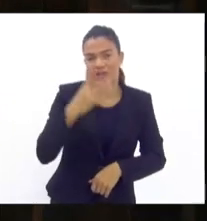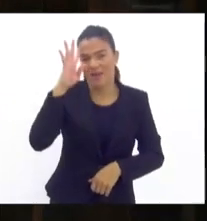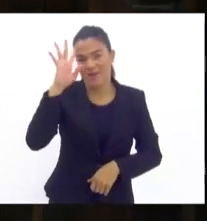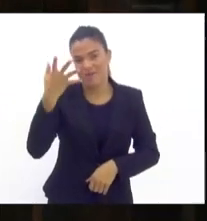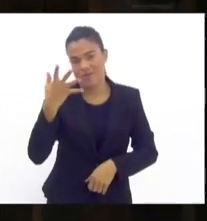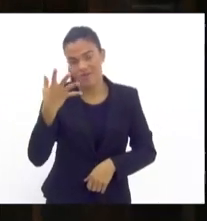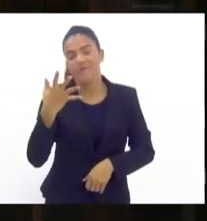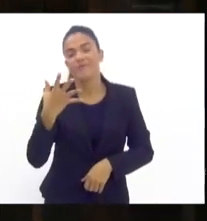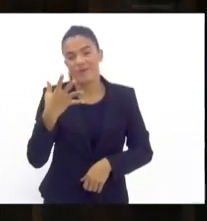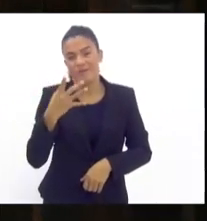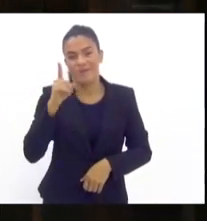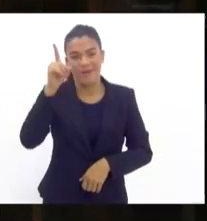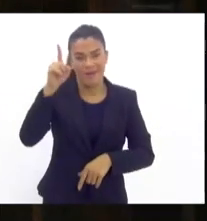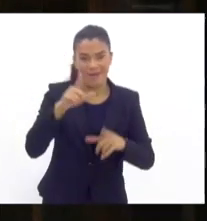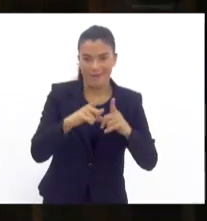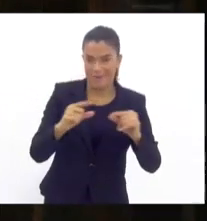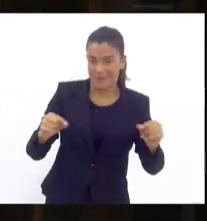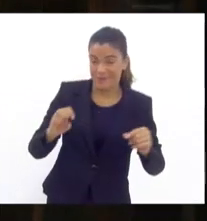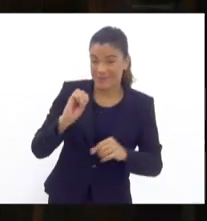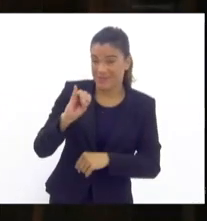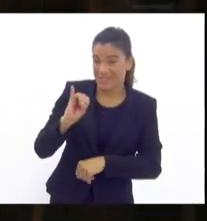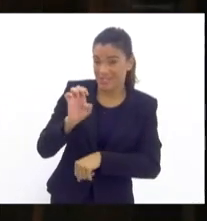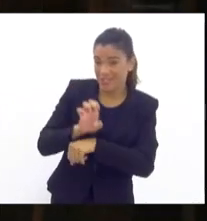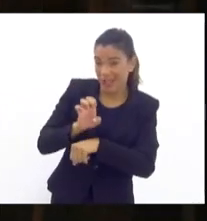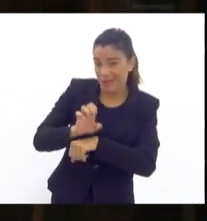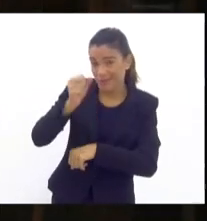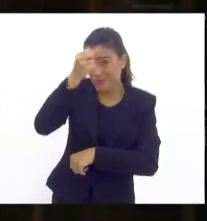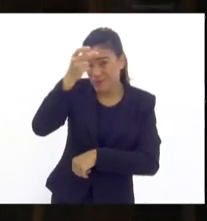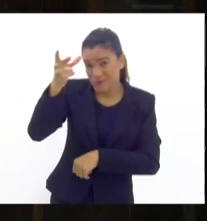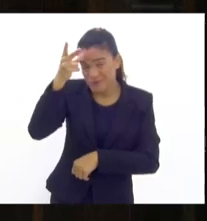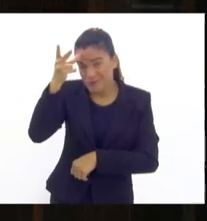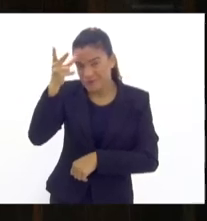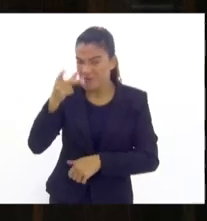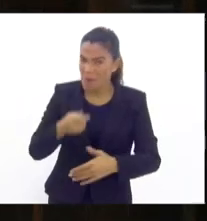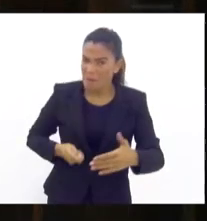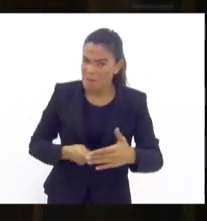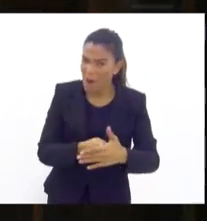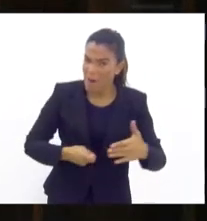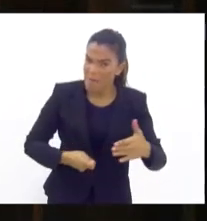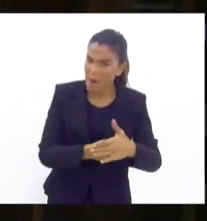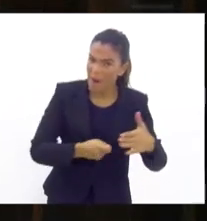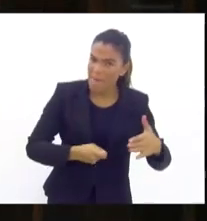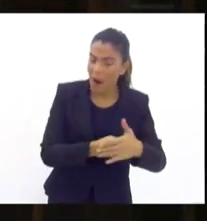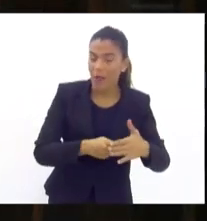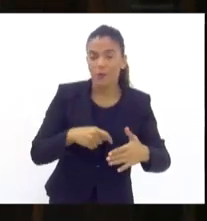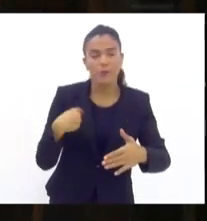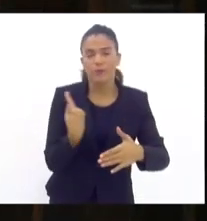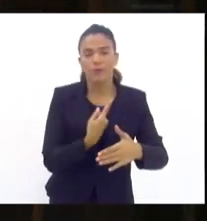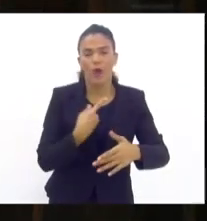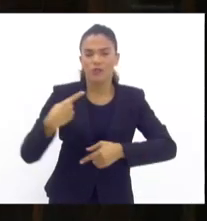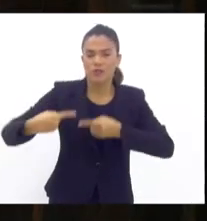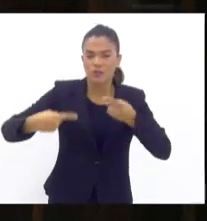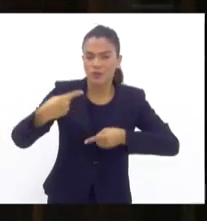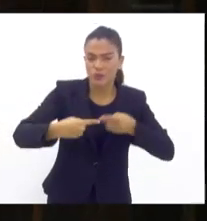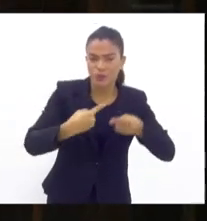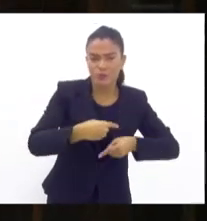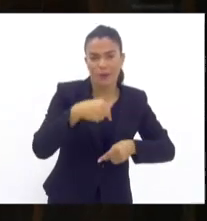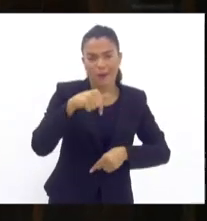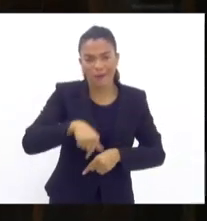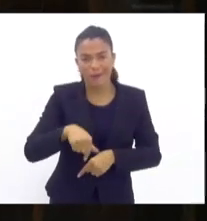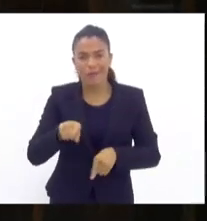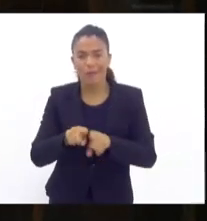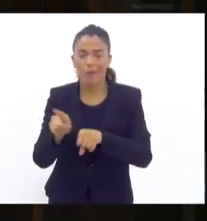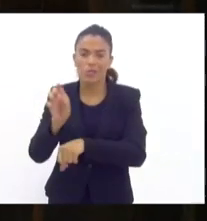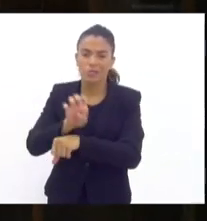Se todos os estados e municípios fazerem a pressão, tudo que nós estamos discutindo aqui, em outros estados, anda